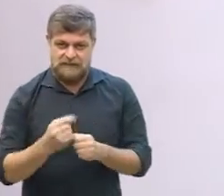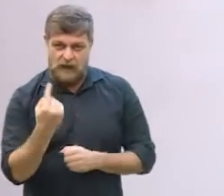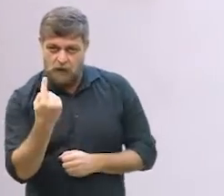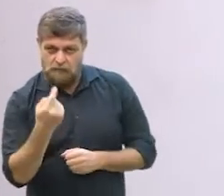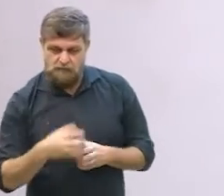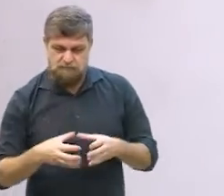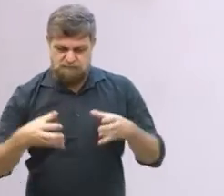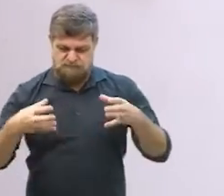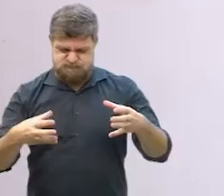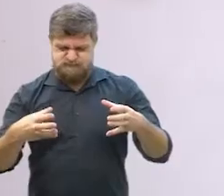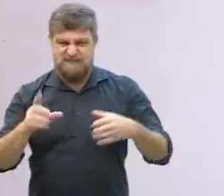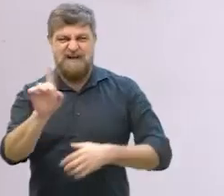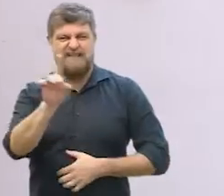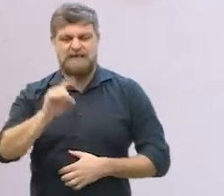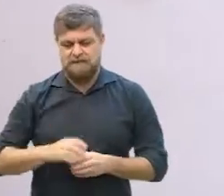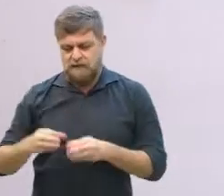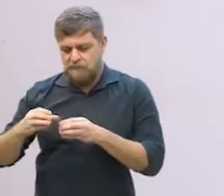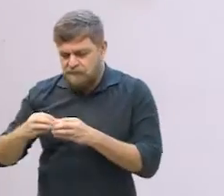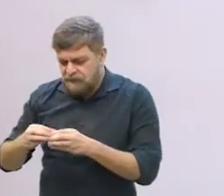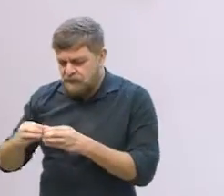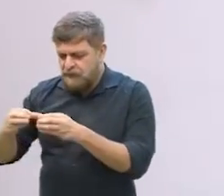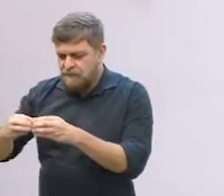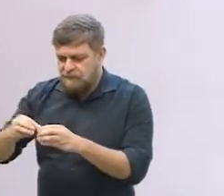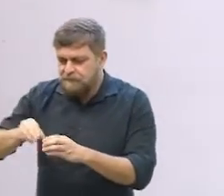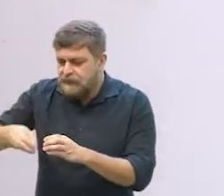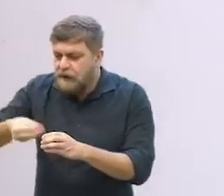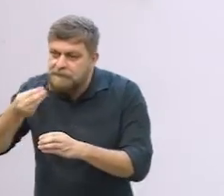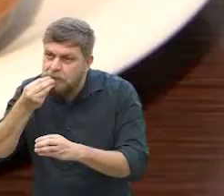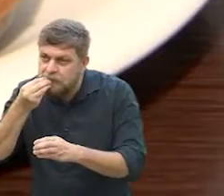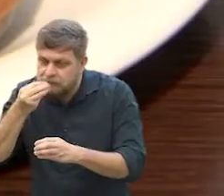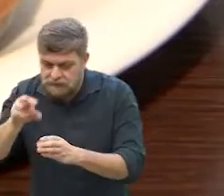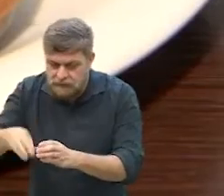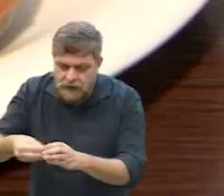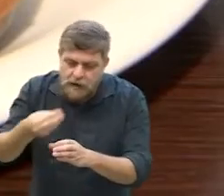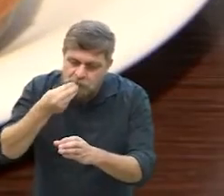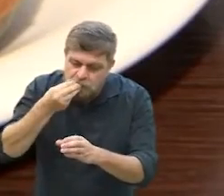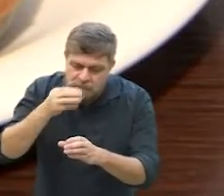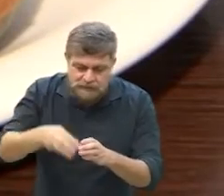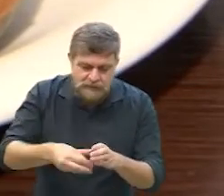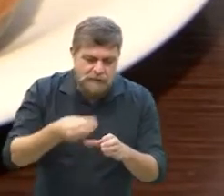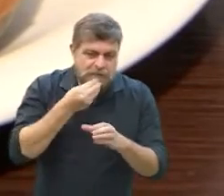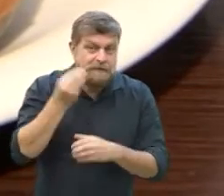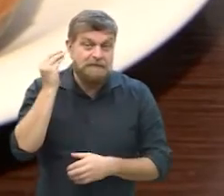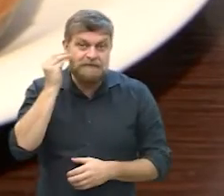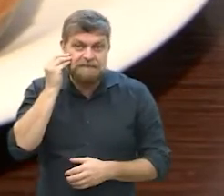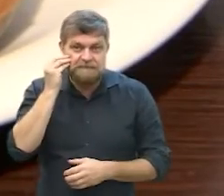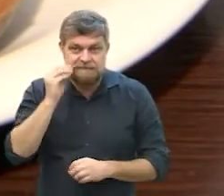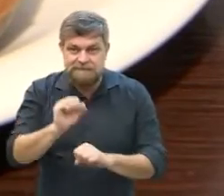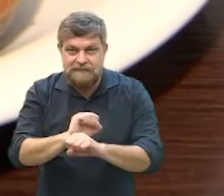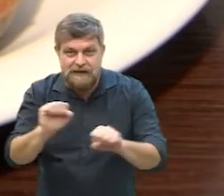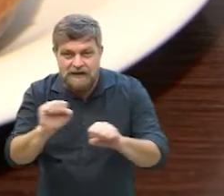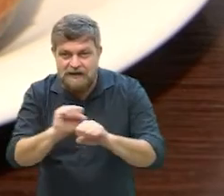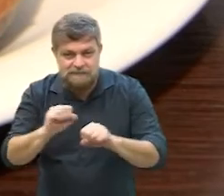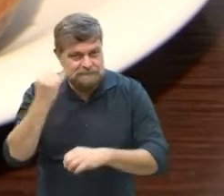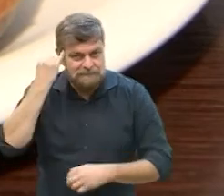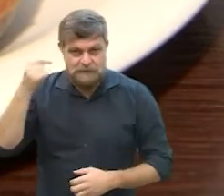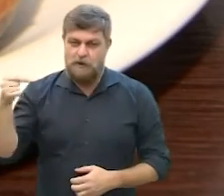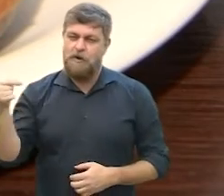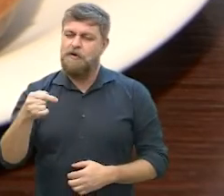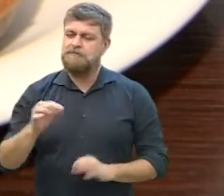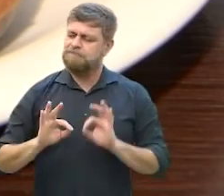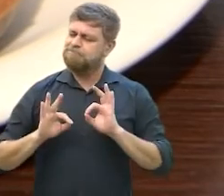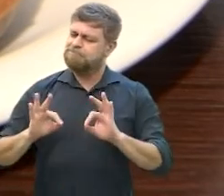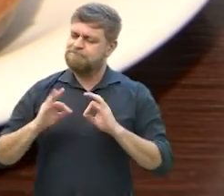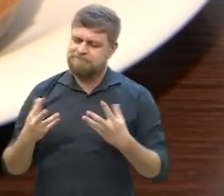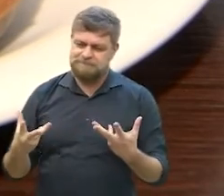um grande de um sabor só se a gente pode beliscar um pouquinho de cada sabor em miniatura eu adorei a ideia eu prefiro assim ó